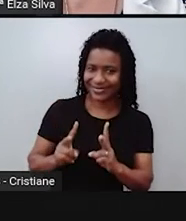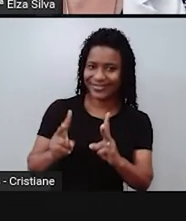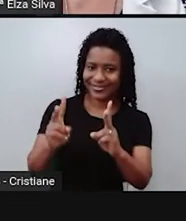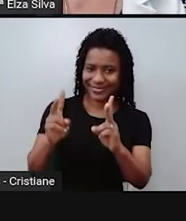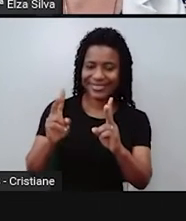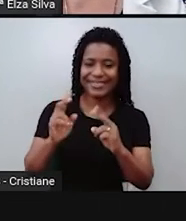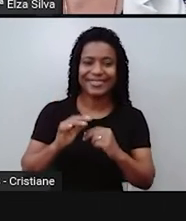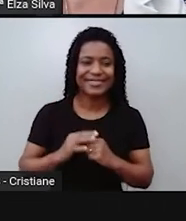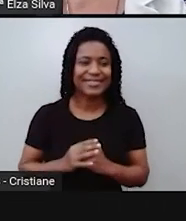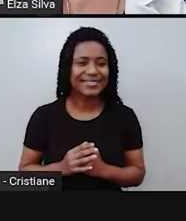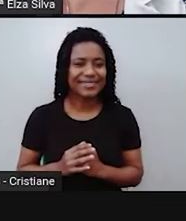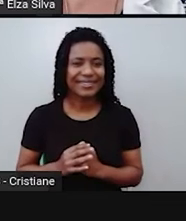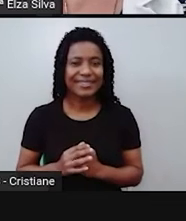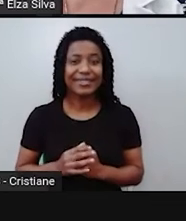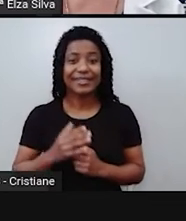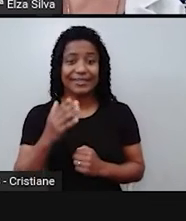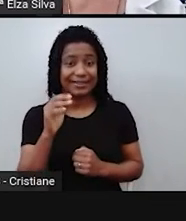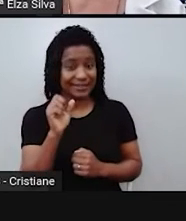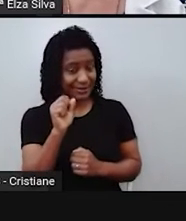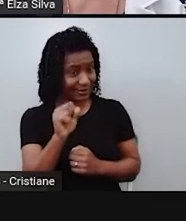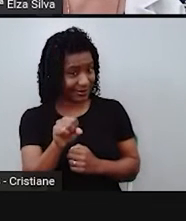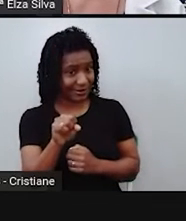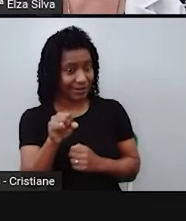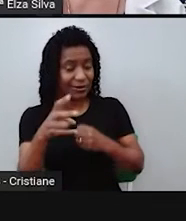quando os verbos forem irregulares,